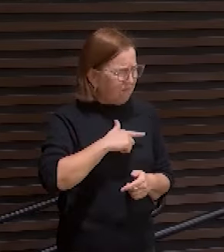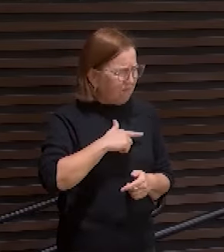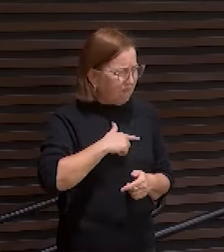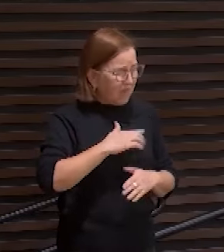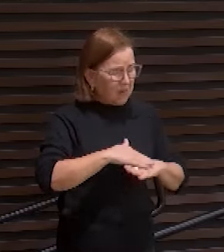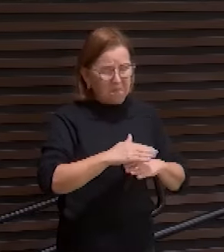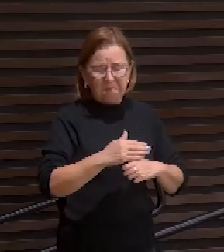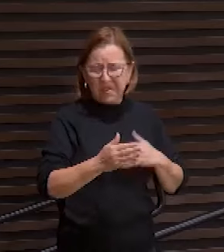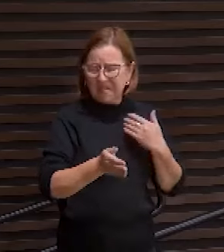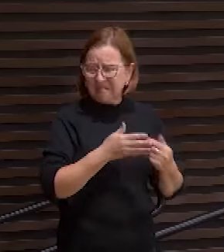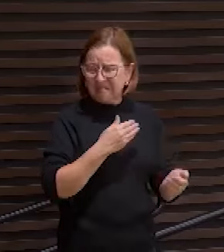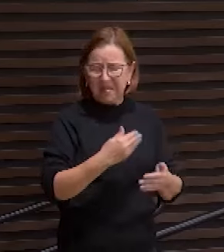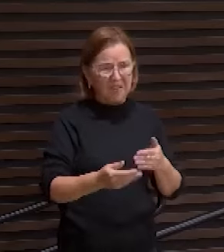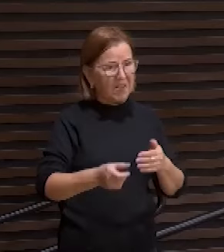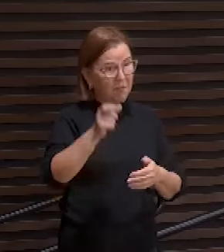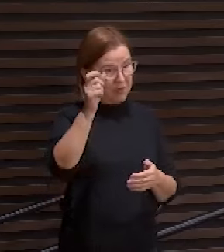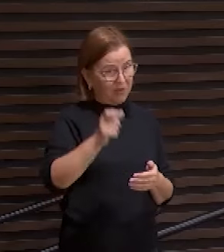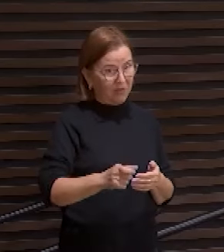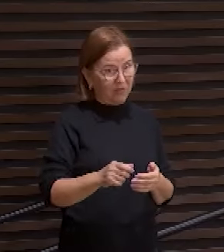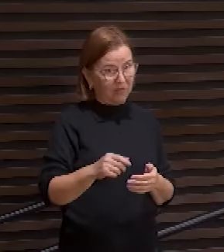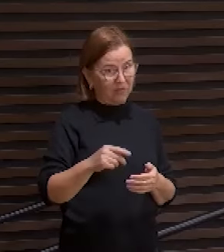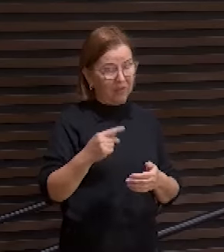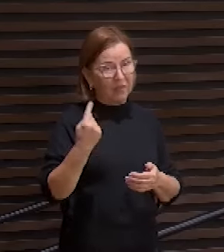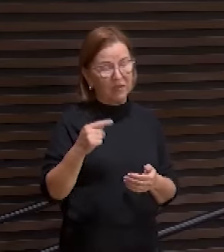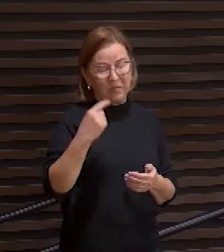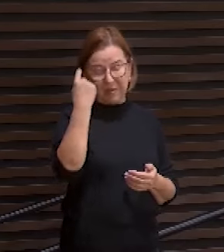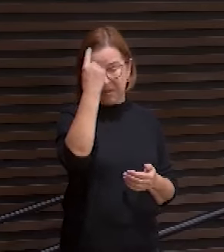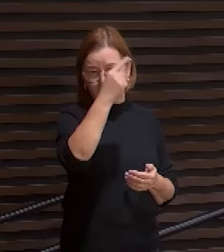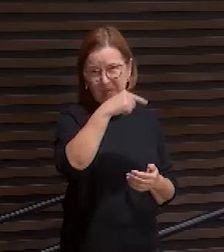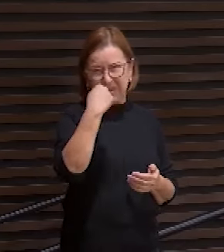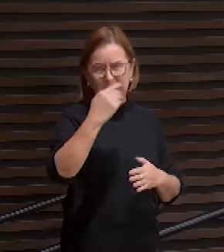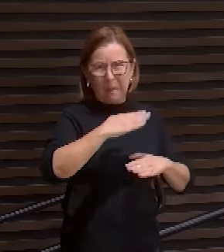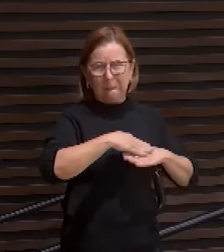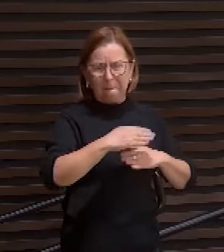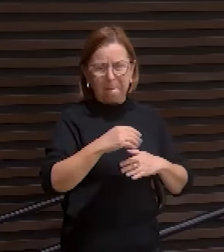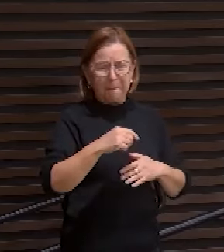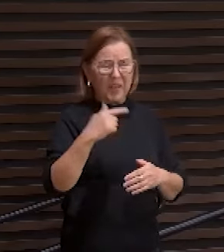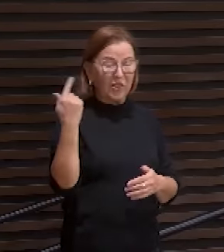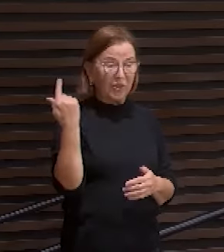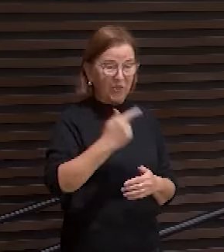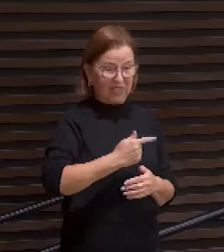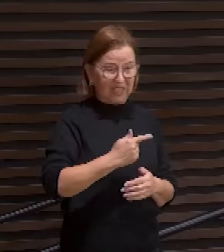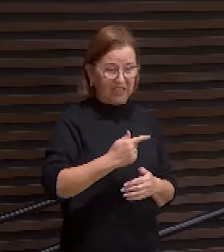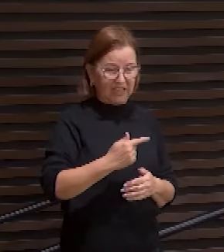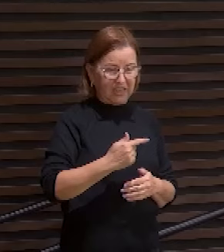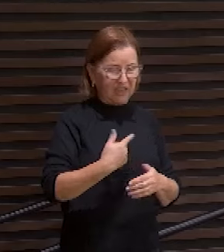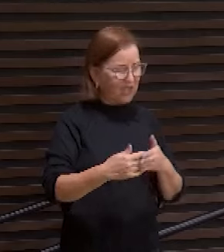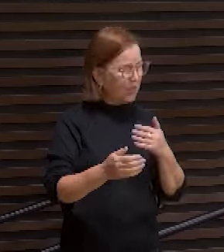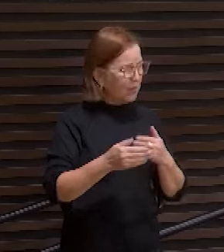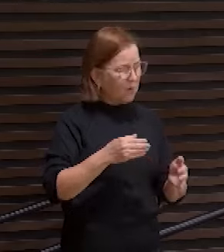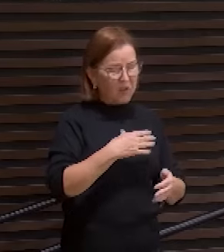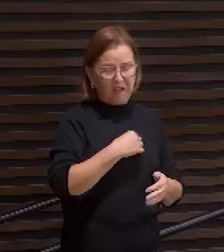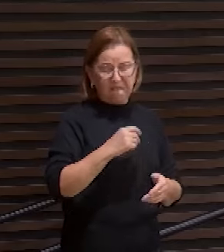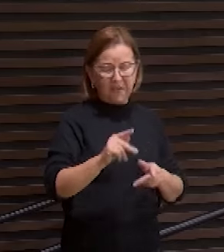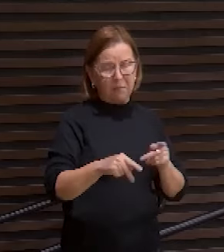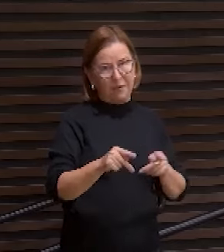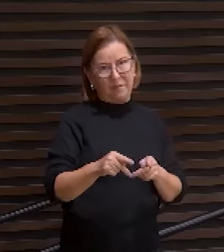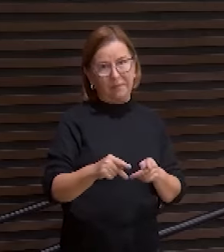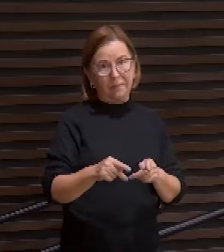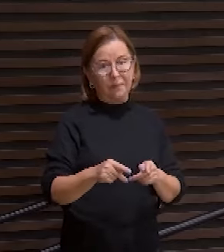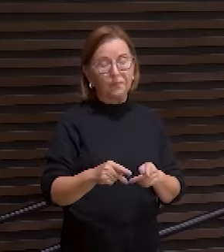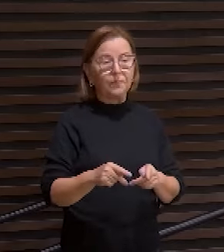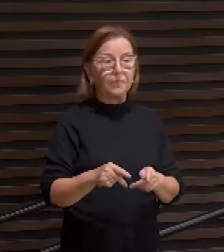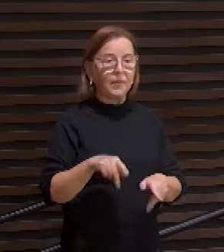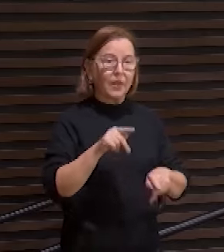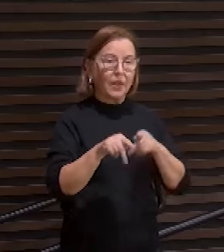que o de outro qualquer. E a sua aparência, mais do que a dos outros filhos dos homens. As pessoas pasmaram